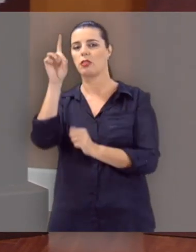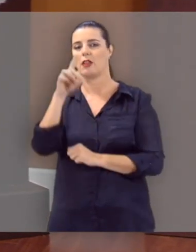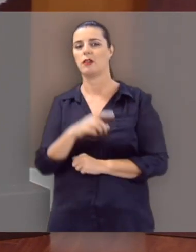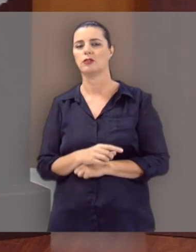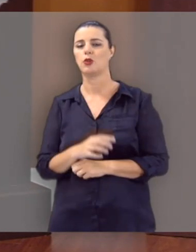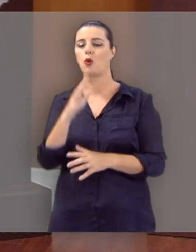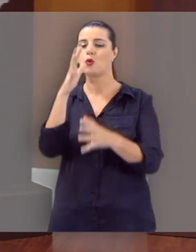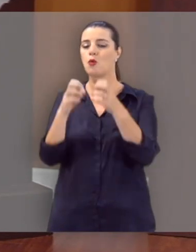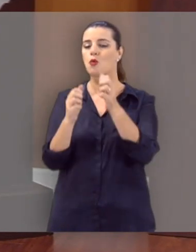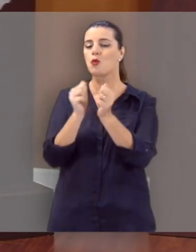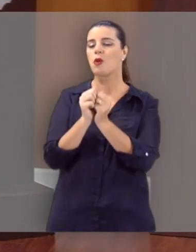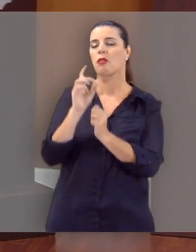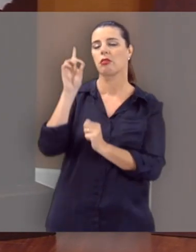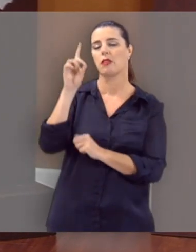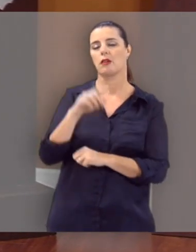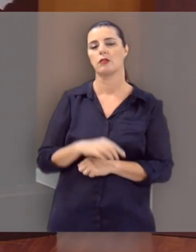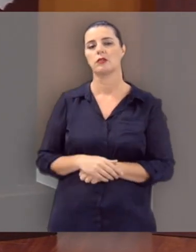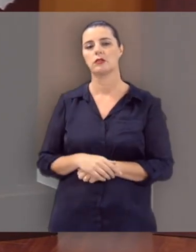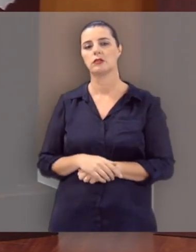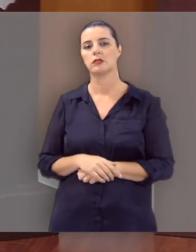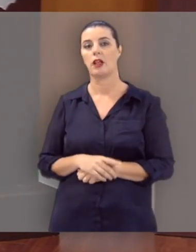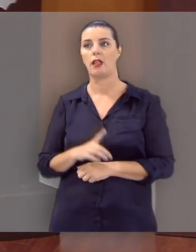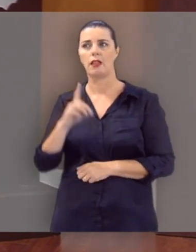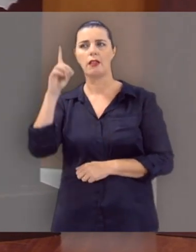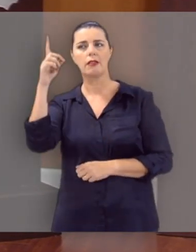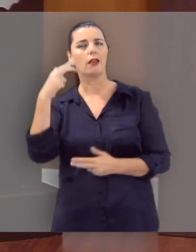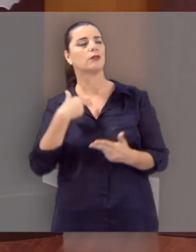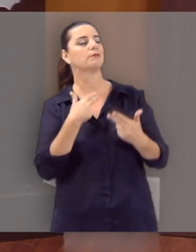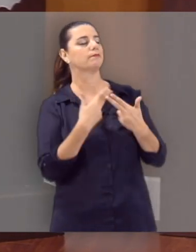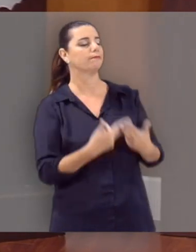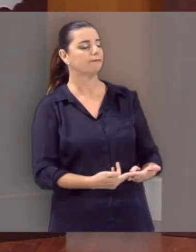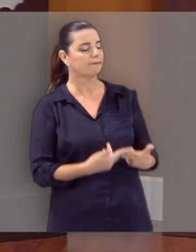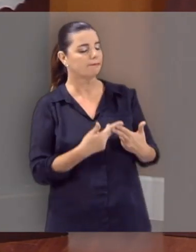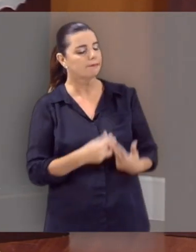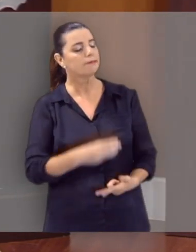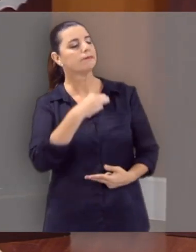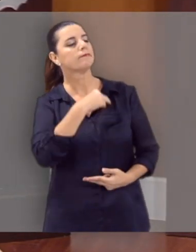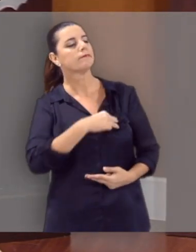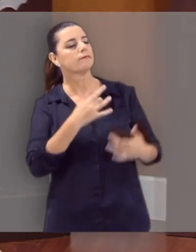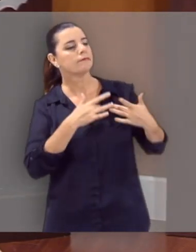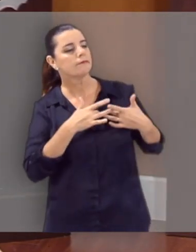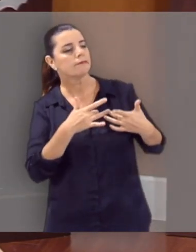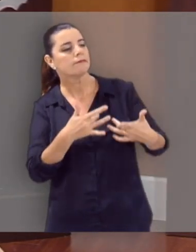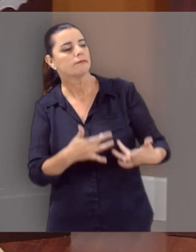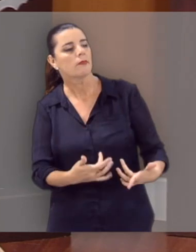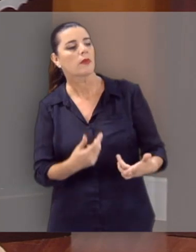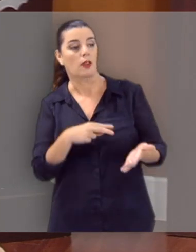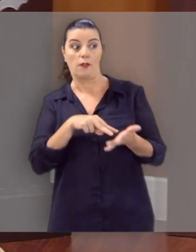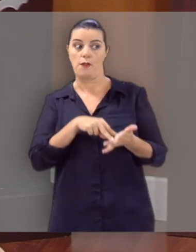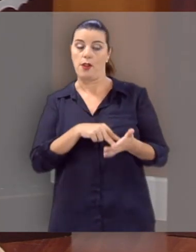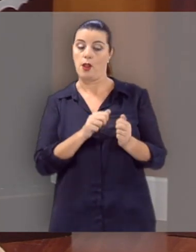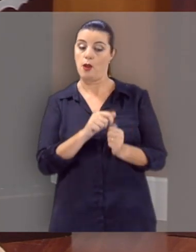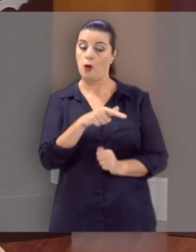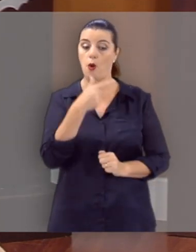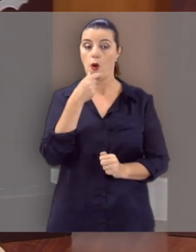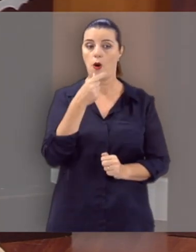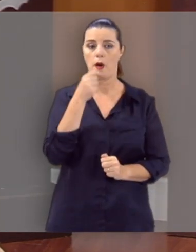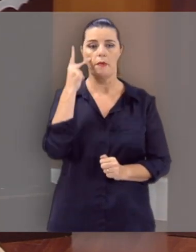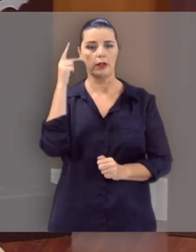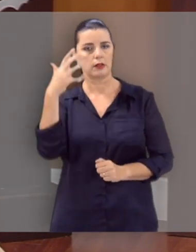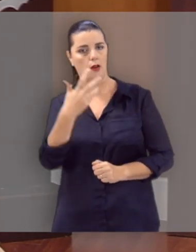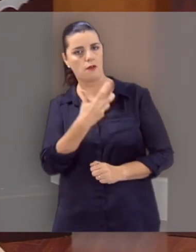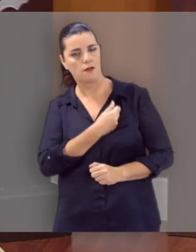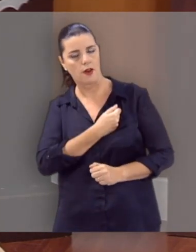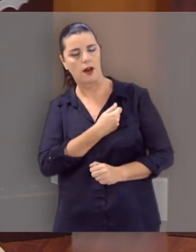lutando com Deus, e como Deus foi paciente, misericordioso, mas firme com esse homem para